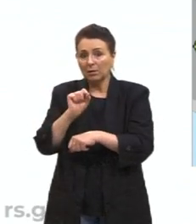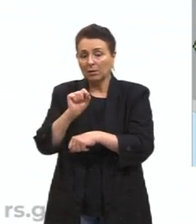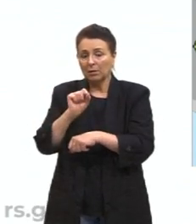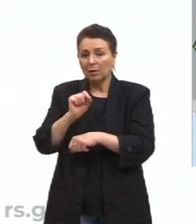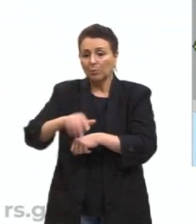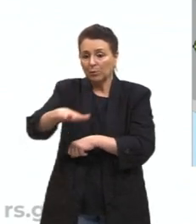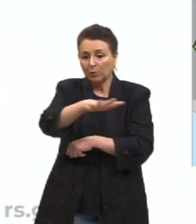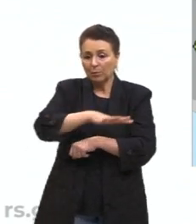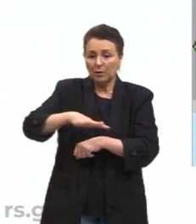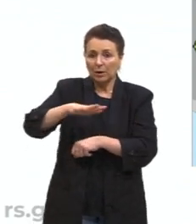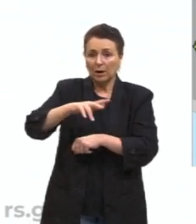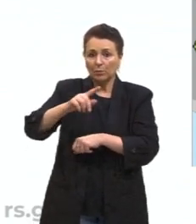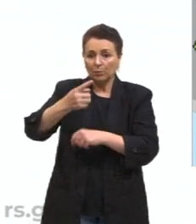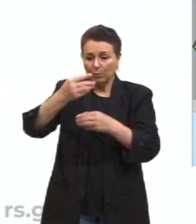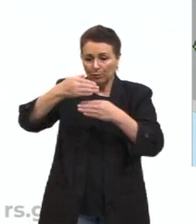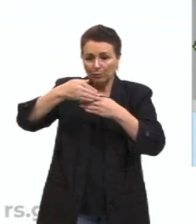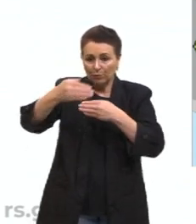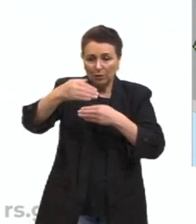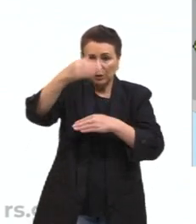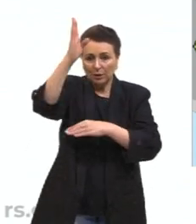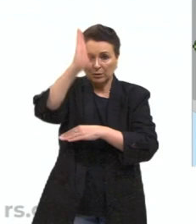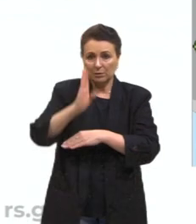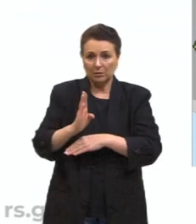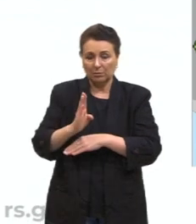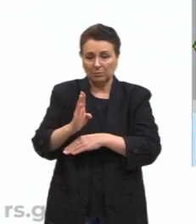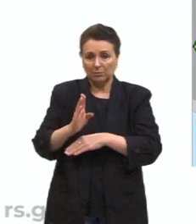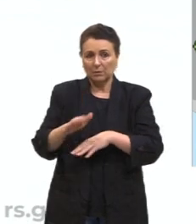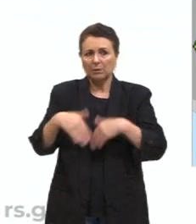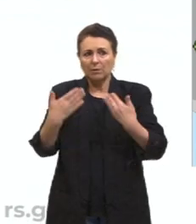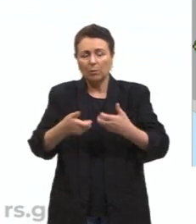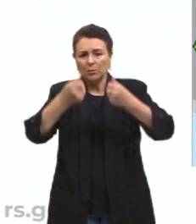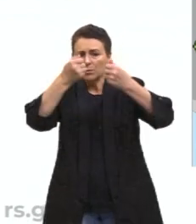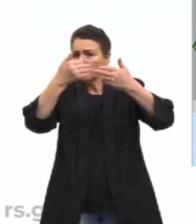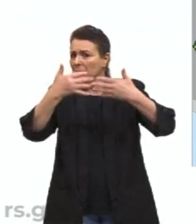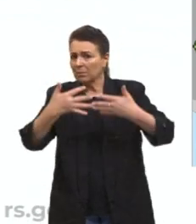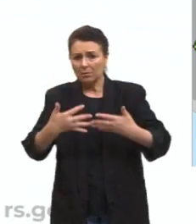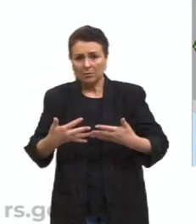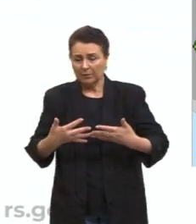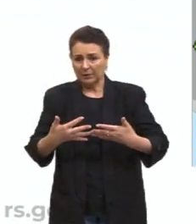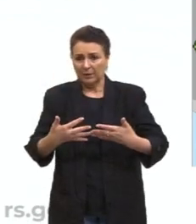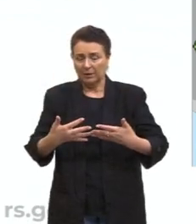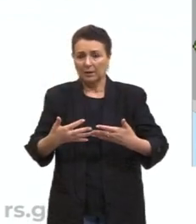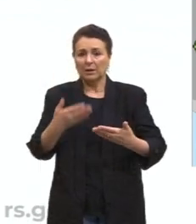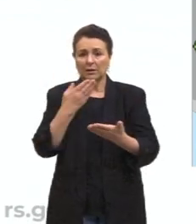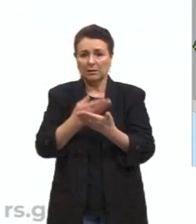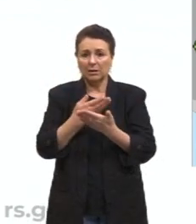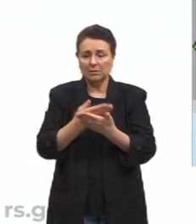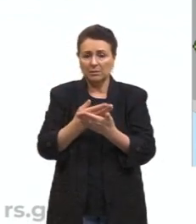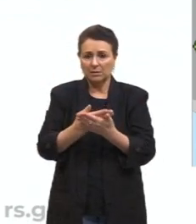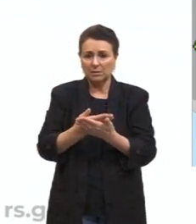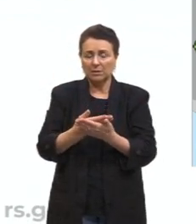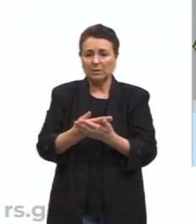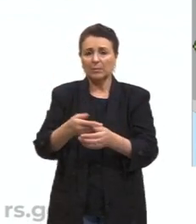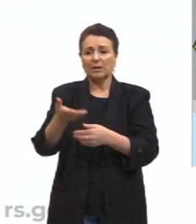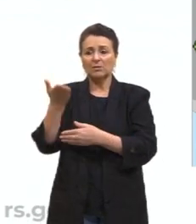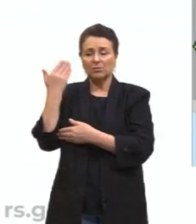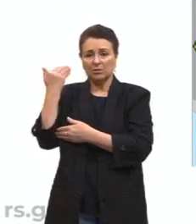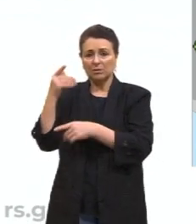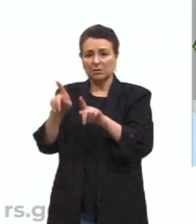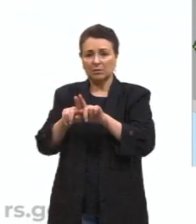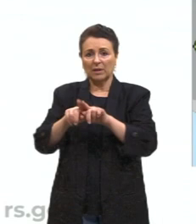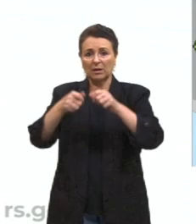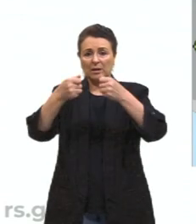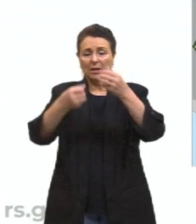uma produção desse local, e não se justificaria, dentro do que a gente já viu nas nossas aulas, da aula anterior, justamente essa